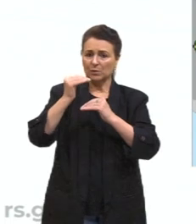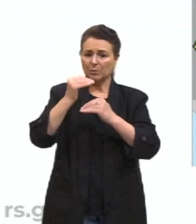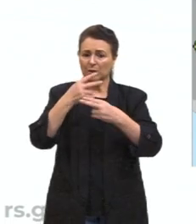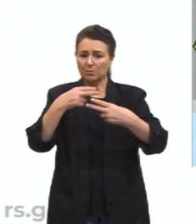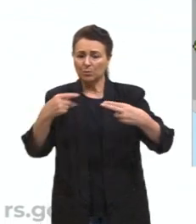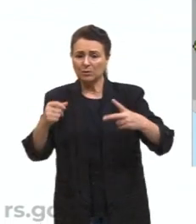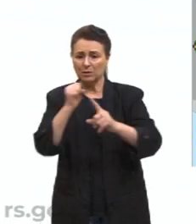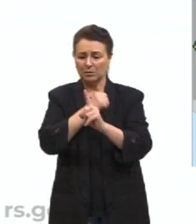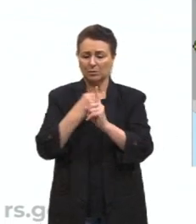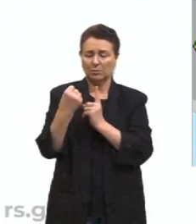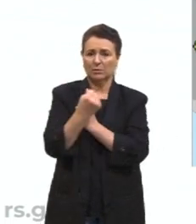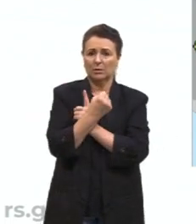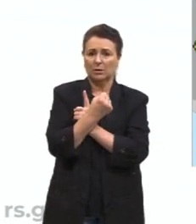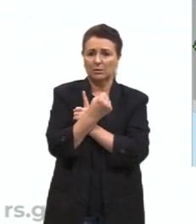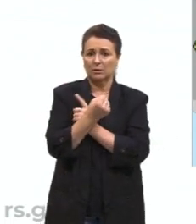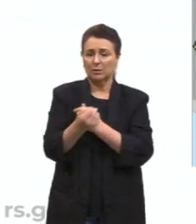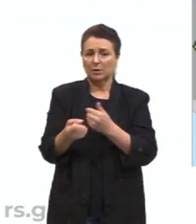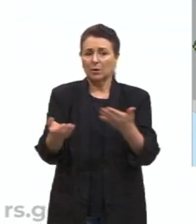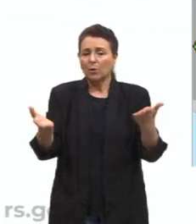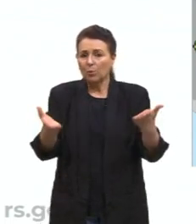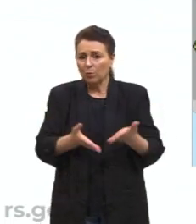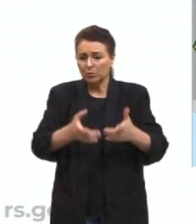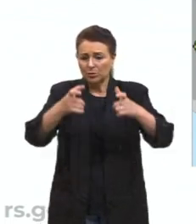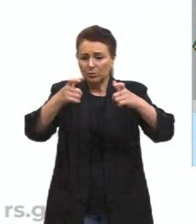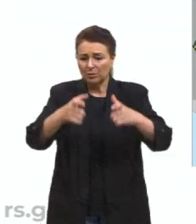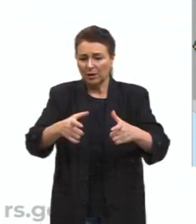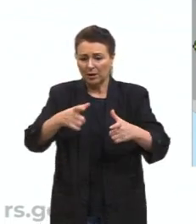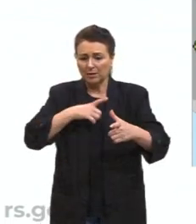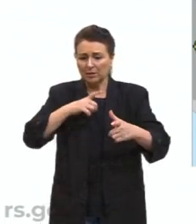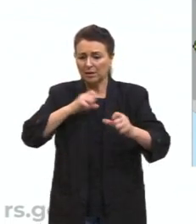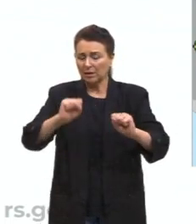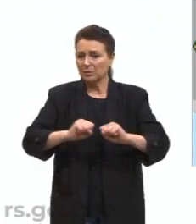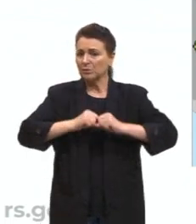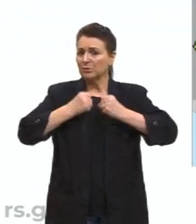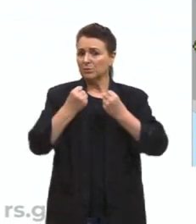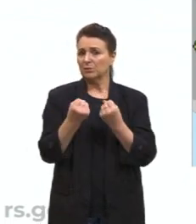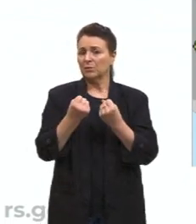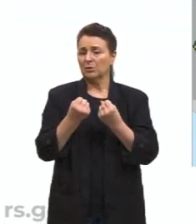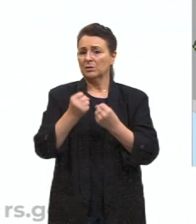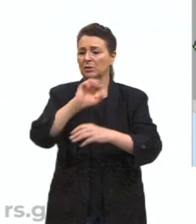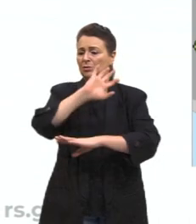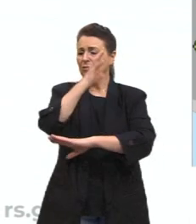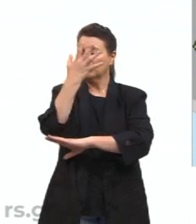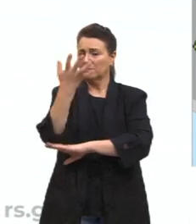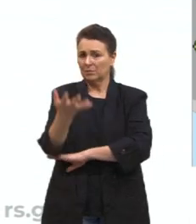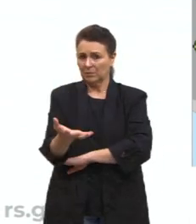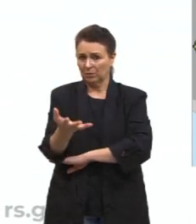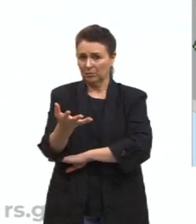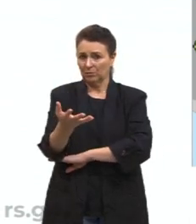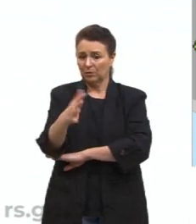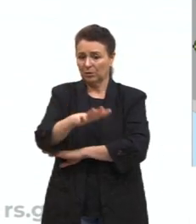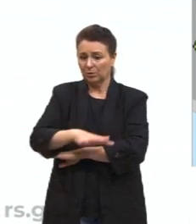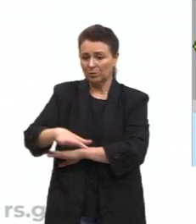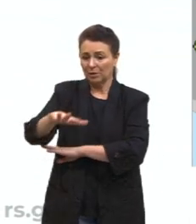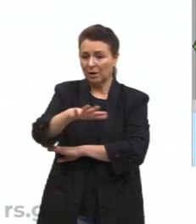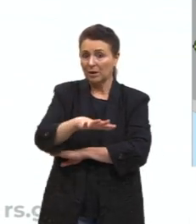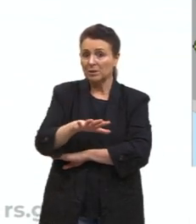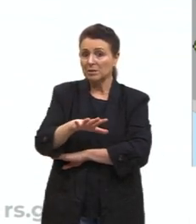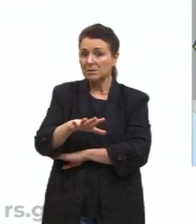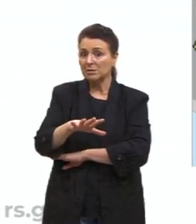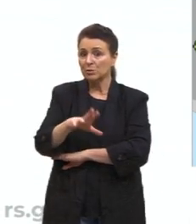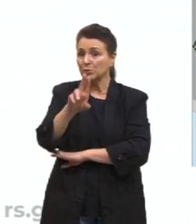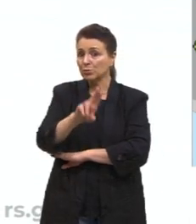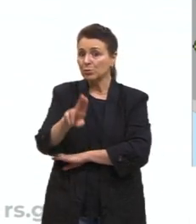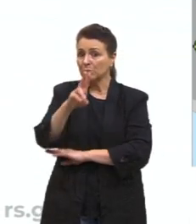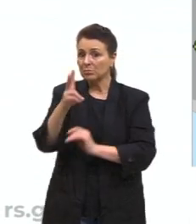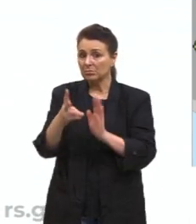onde é que hoje nós temos as grandes forças de desmatamento? Justamente nas áreas indígenas, que é onde nós temos as